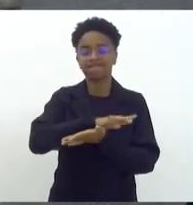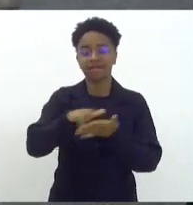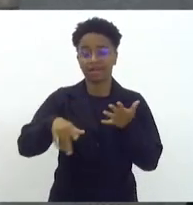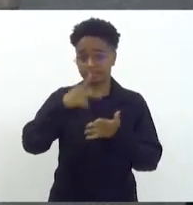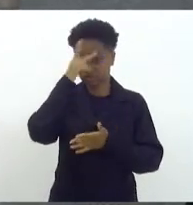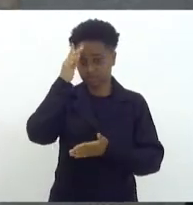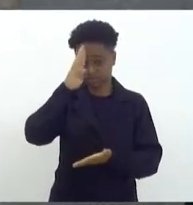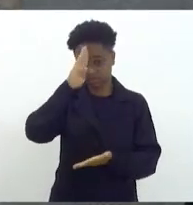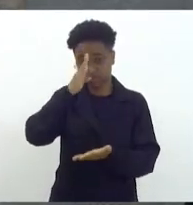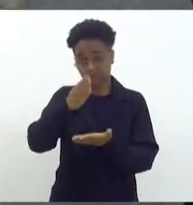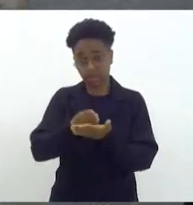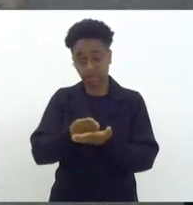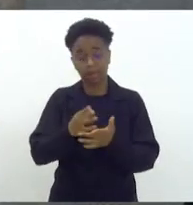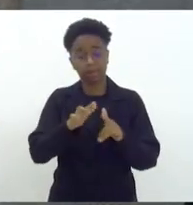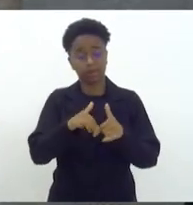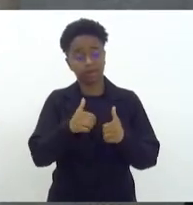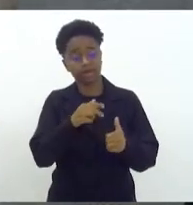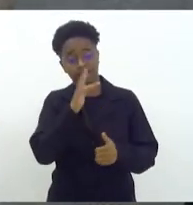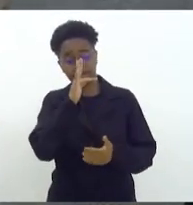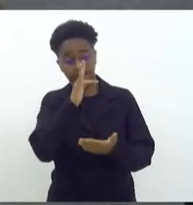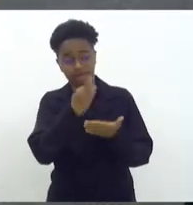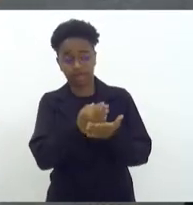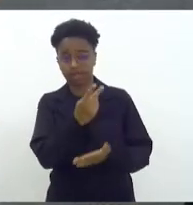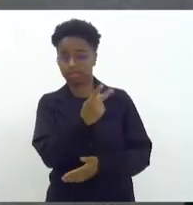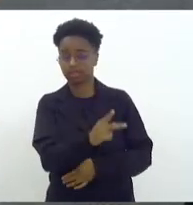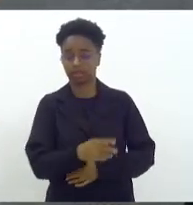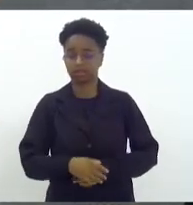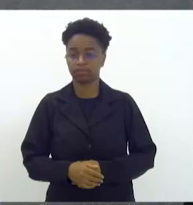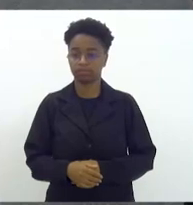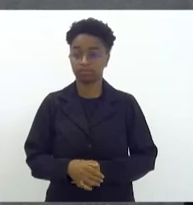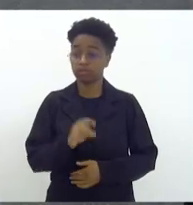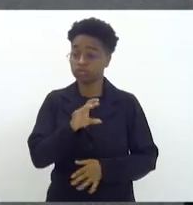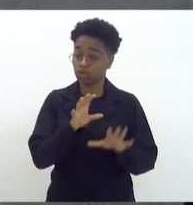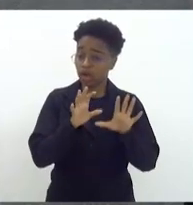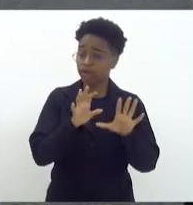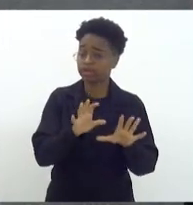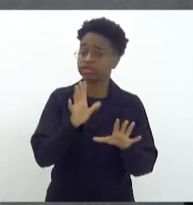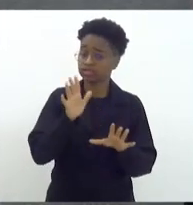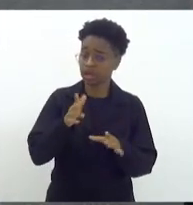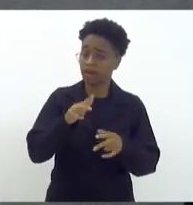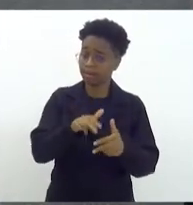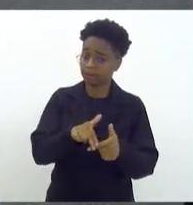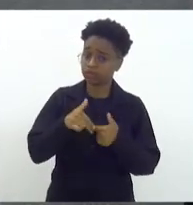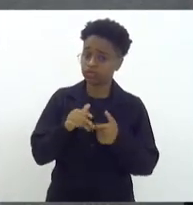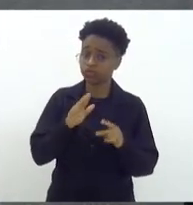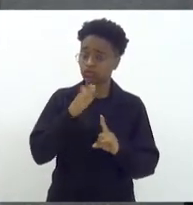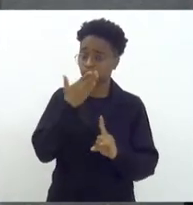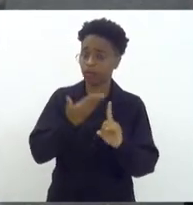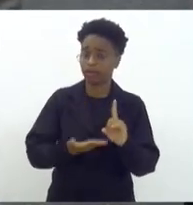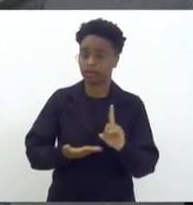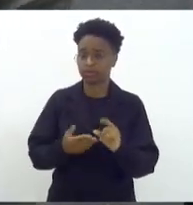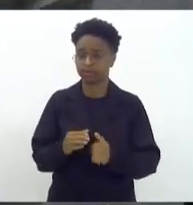da fé de Abner. e somente isso já seria motivo junto para essa homenagem.